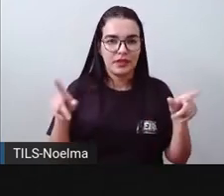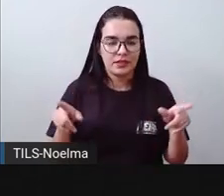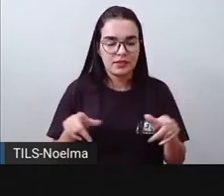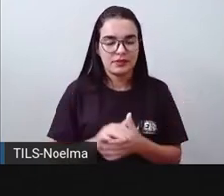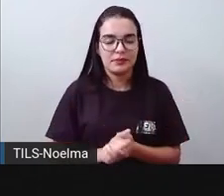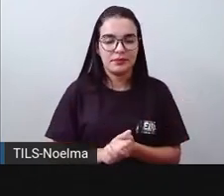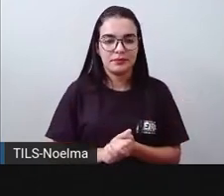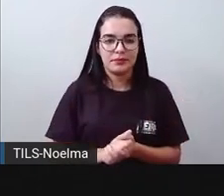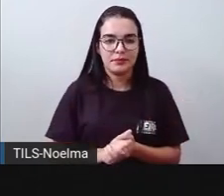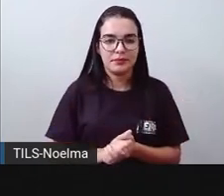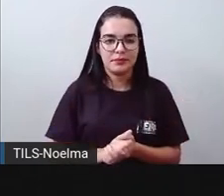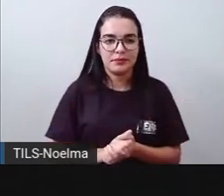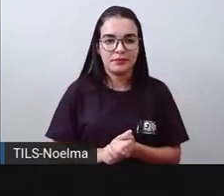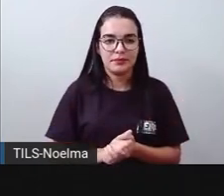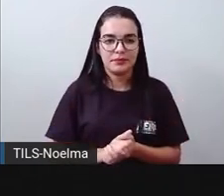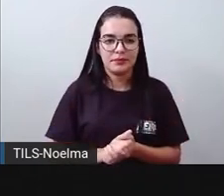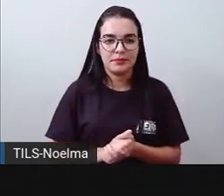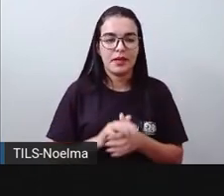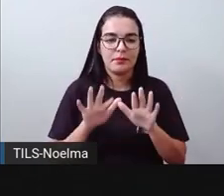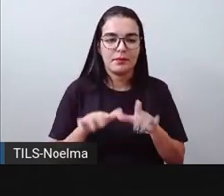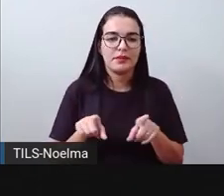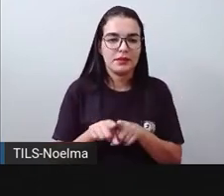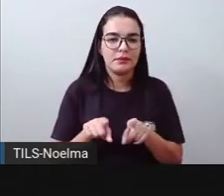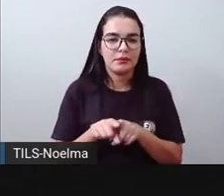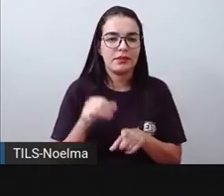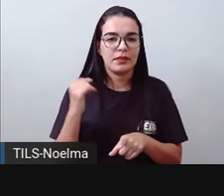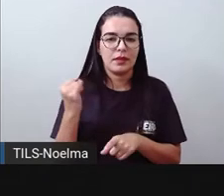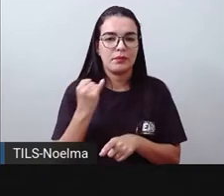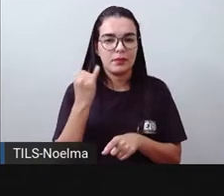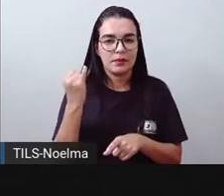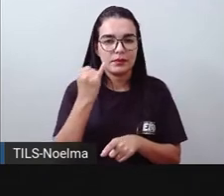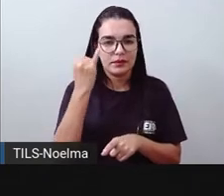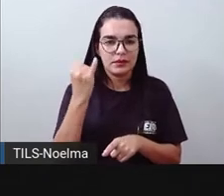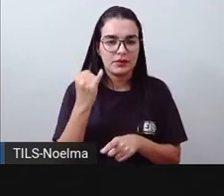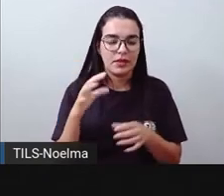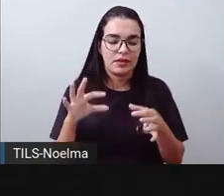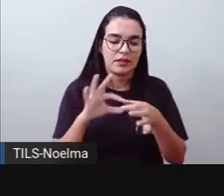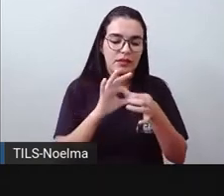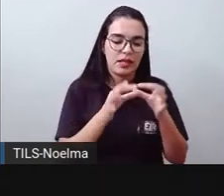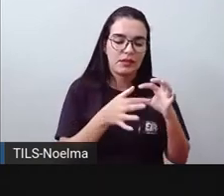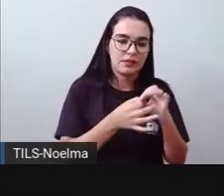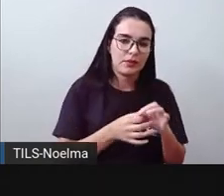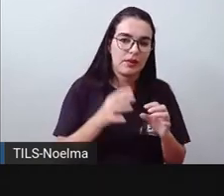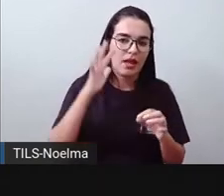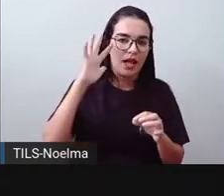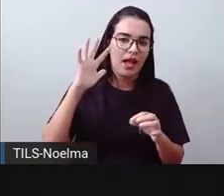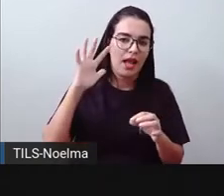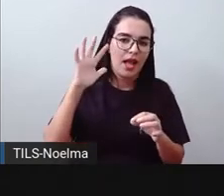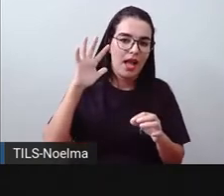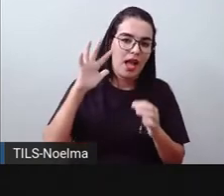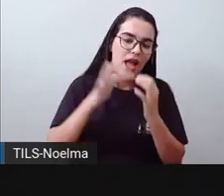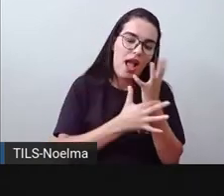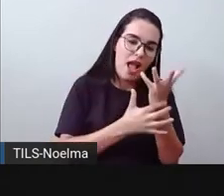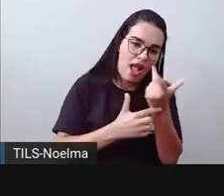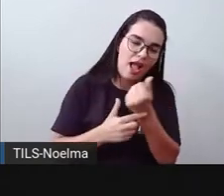mesmo tempo, uma das suas principais ligações, porque arte e cultura, elas são aí